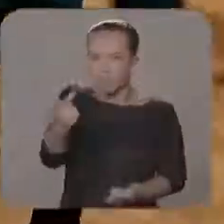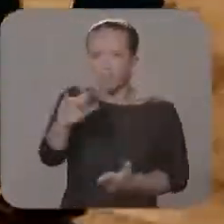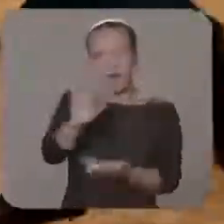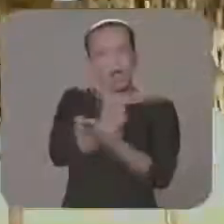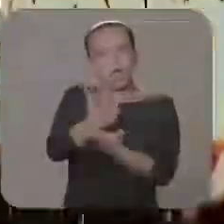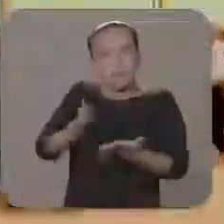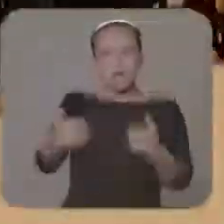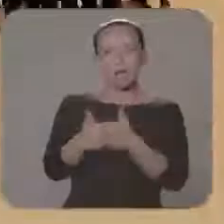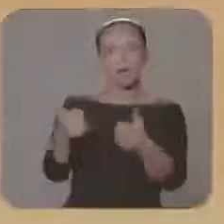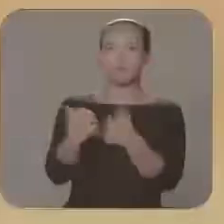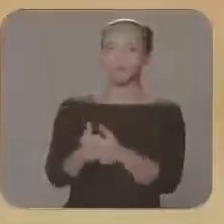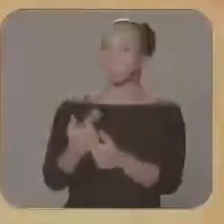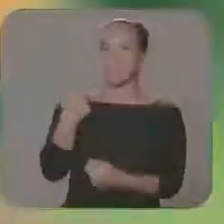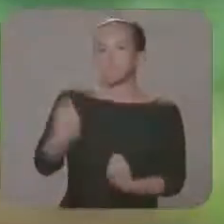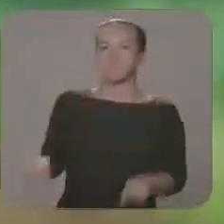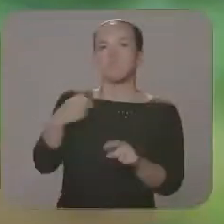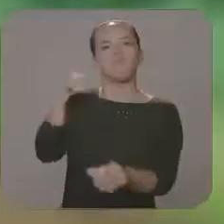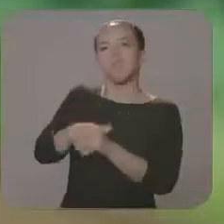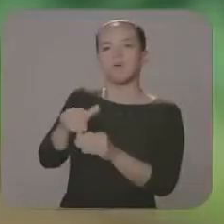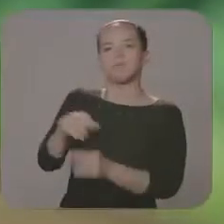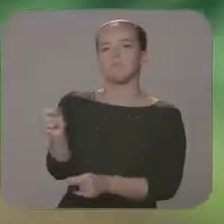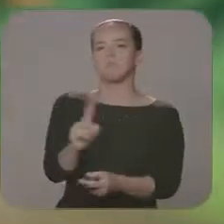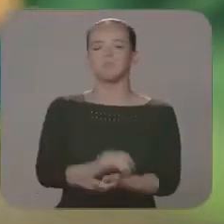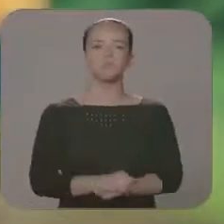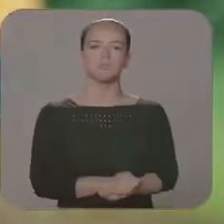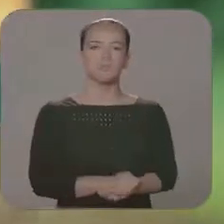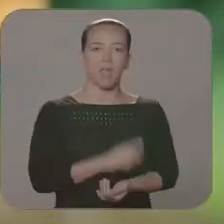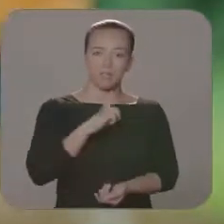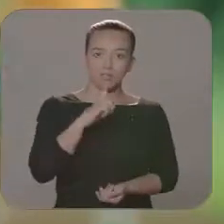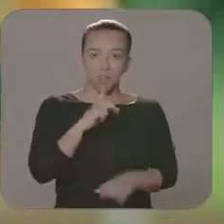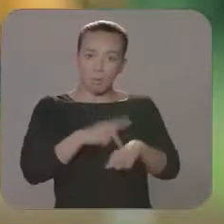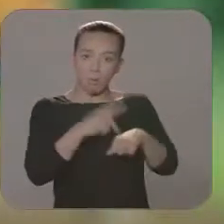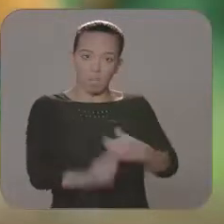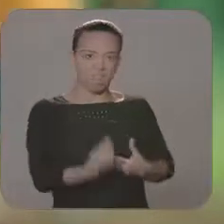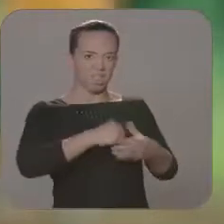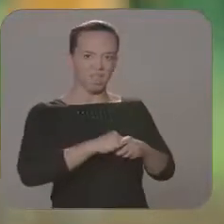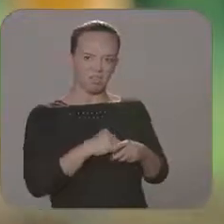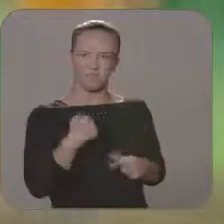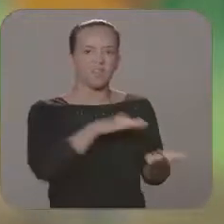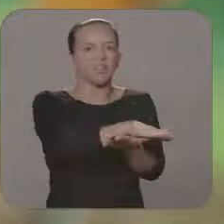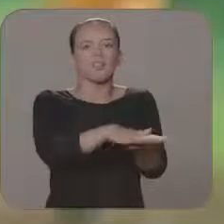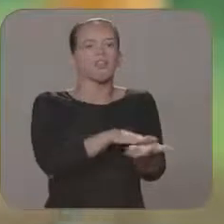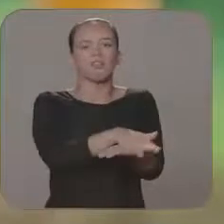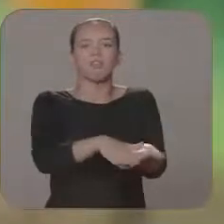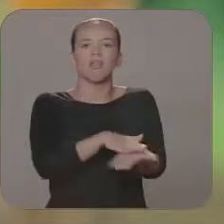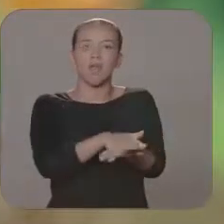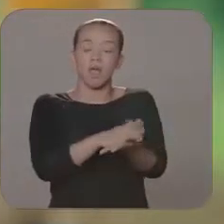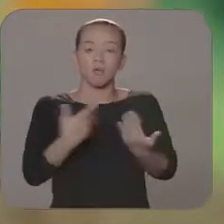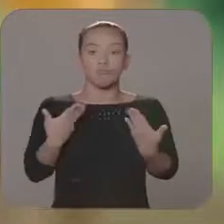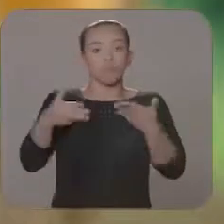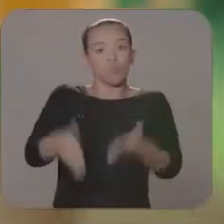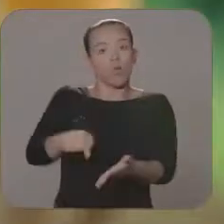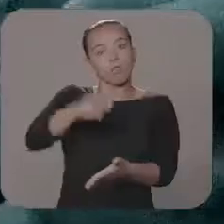convocados e muitos promovidos. Hoje o soldado ele entra, seis anos ele está saindo cabo. Quatro anos está